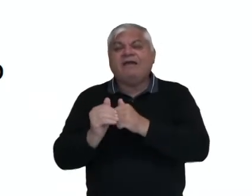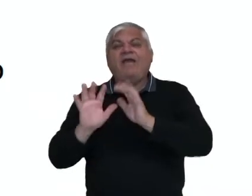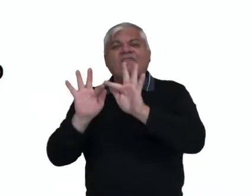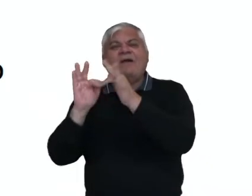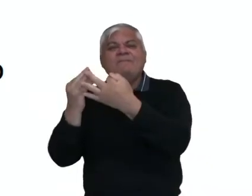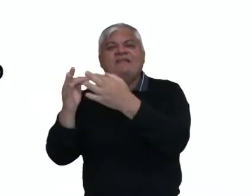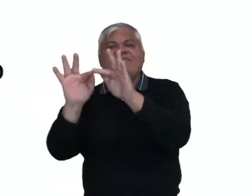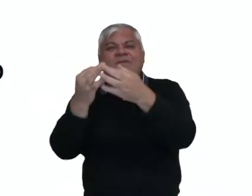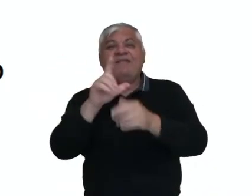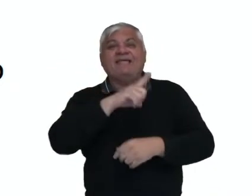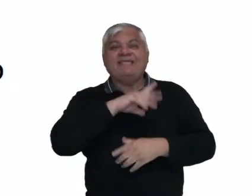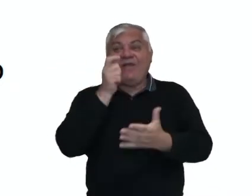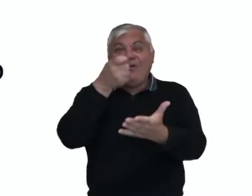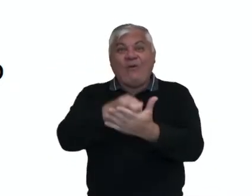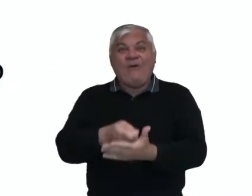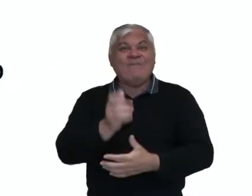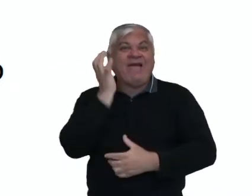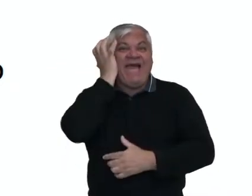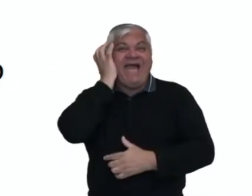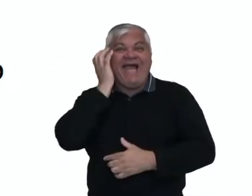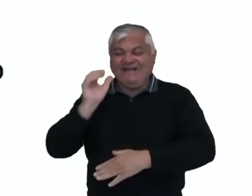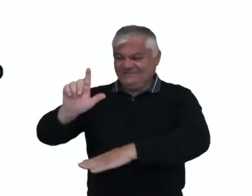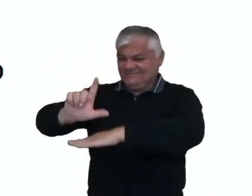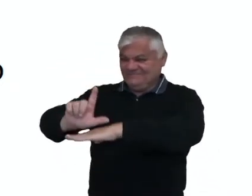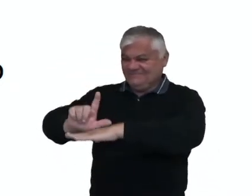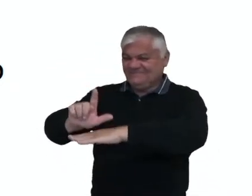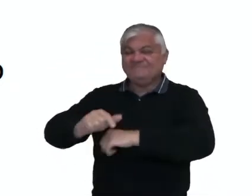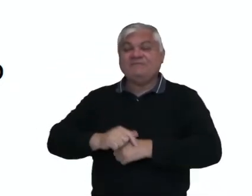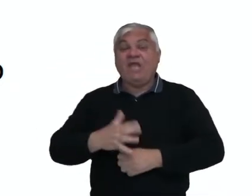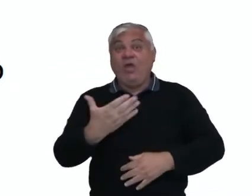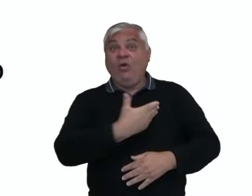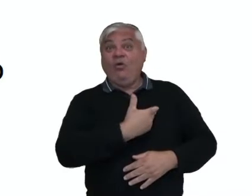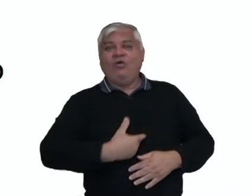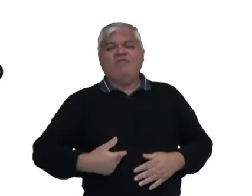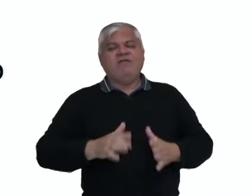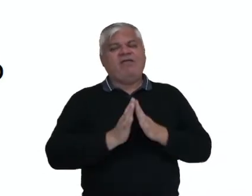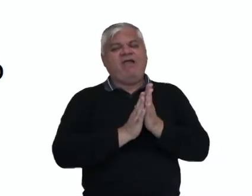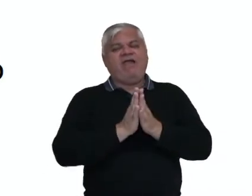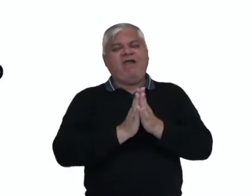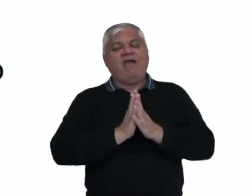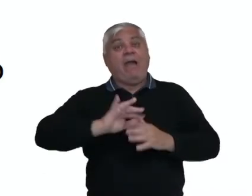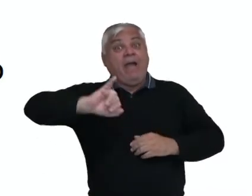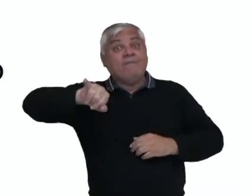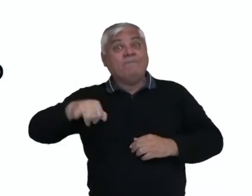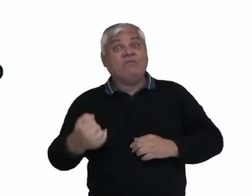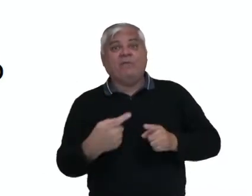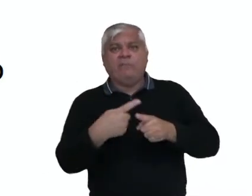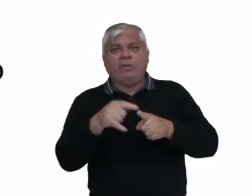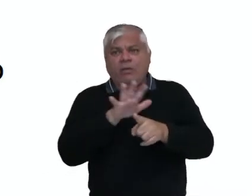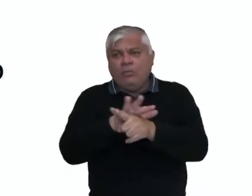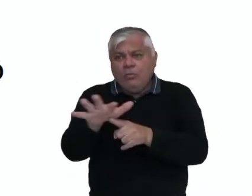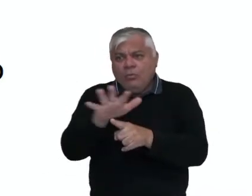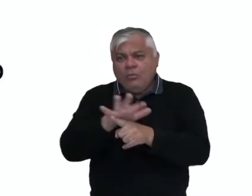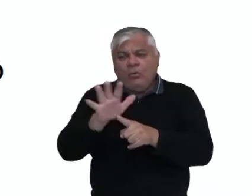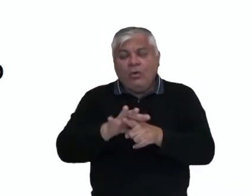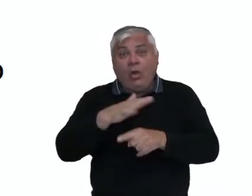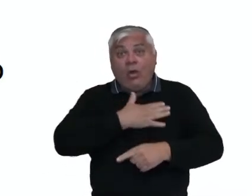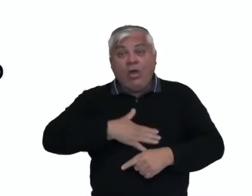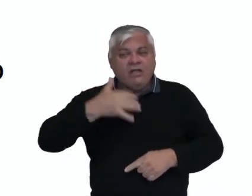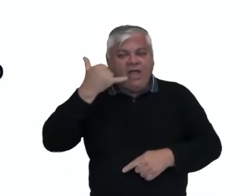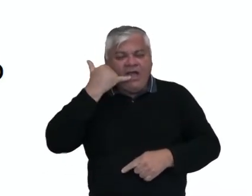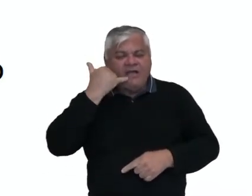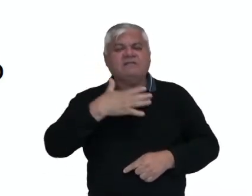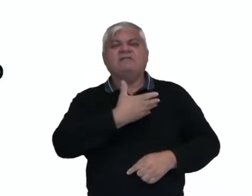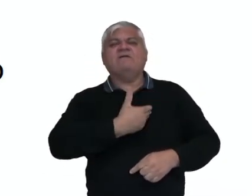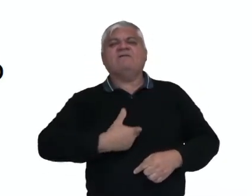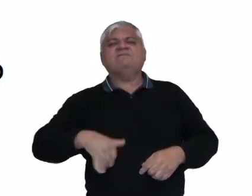domicílios e o governo ele vai começar a utilizar o rádio como um meio importante de